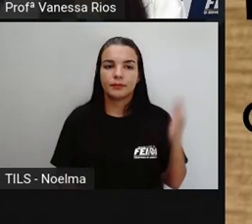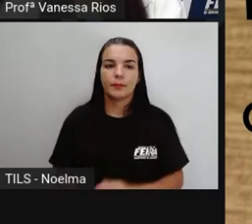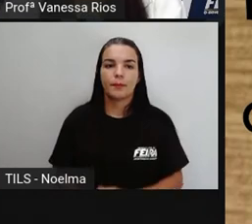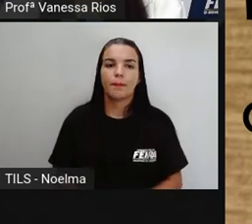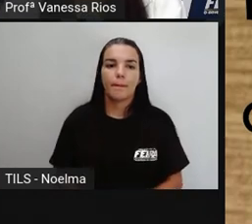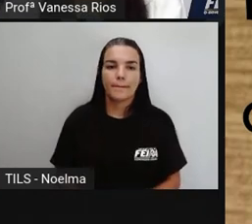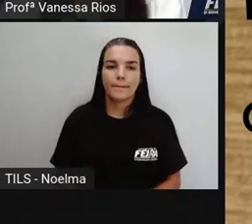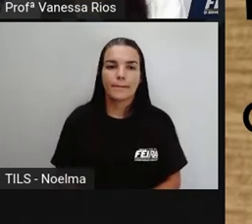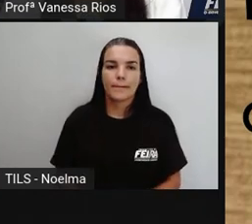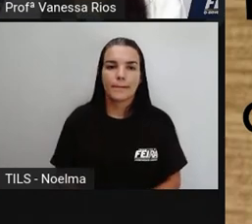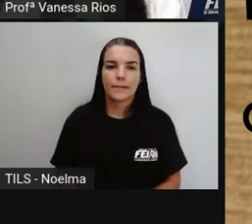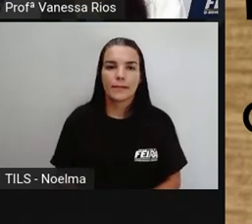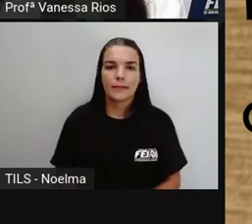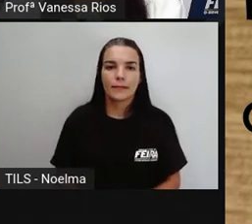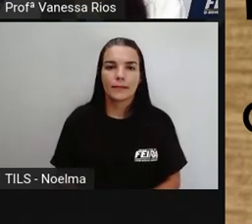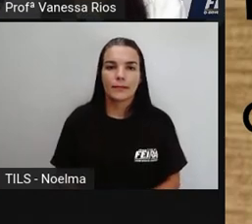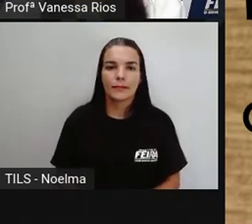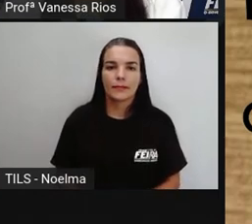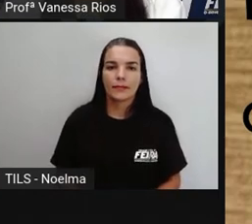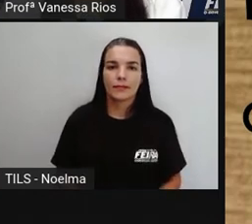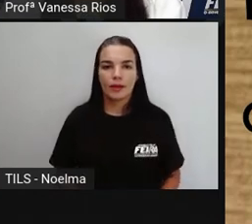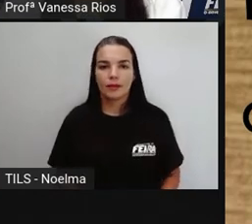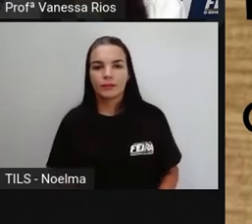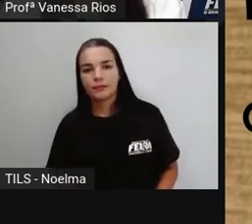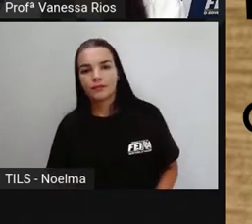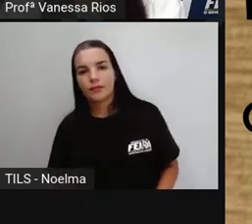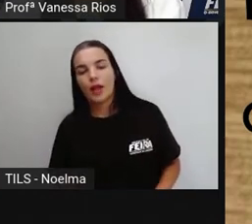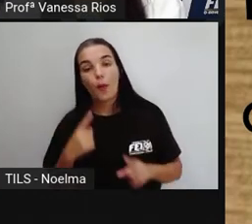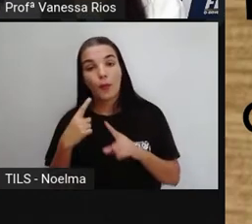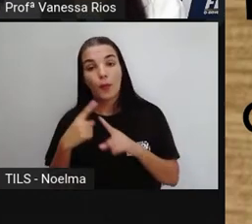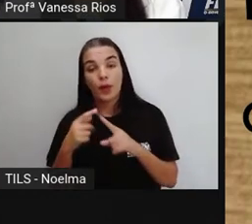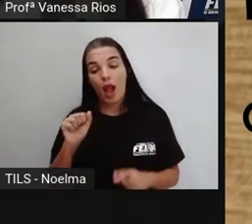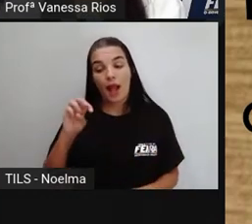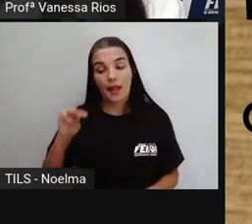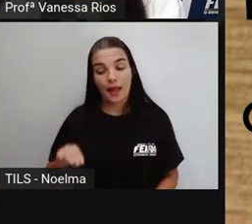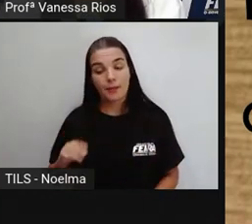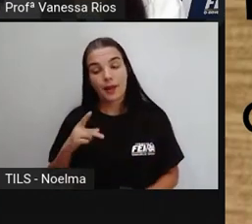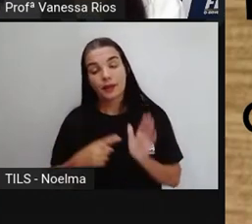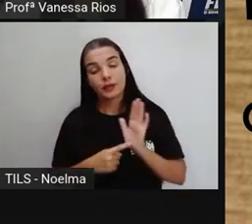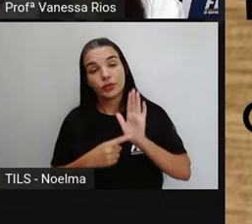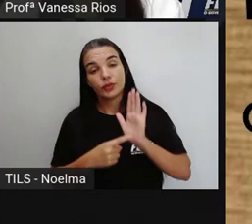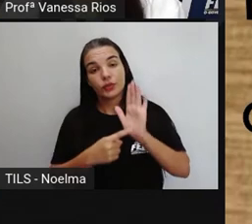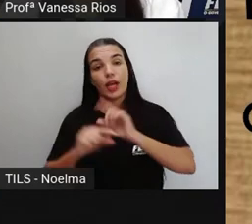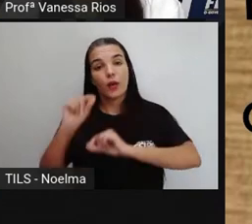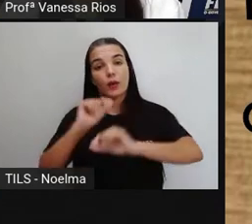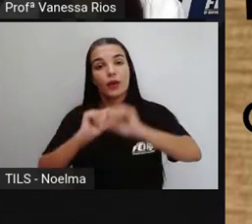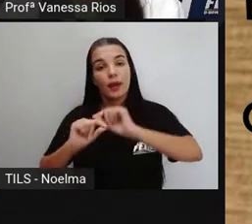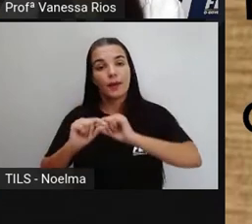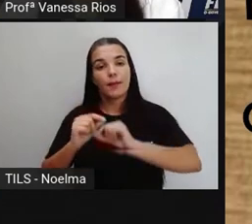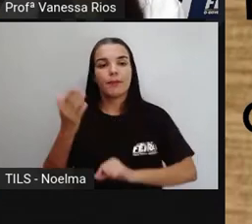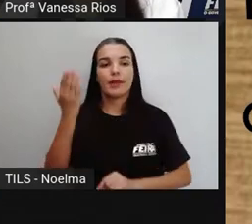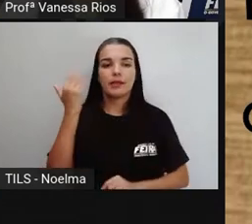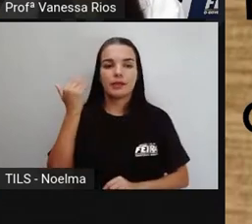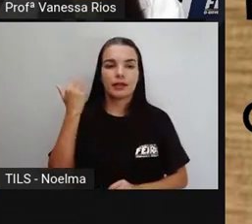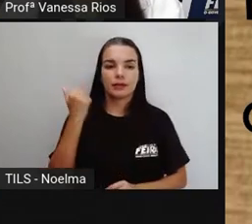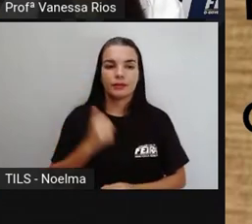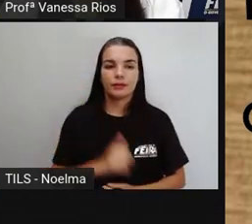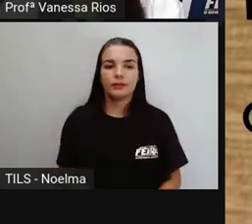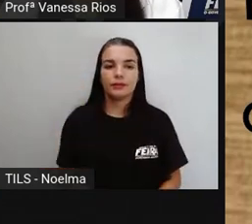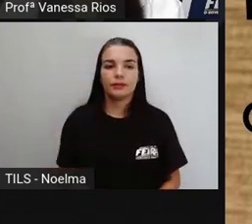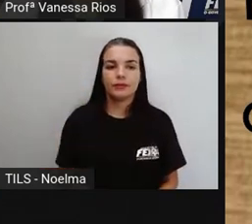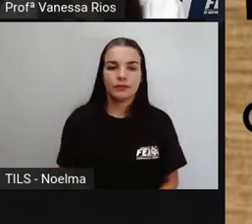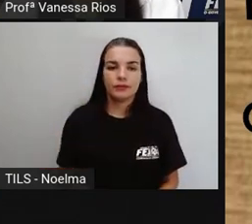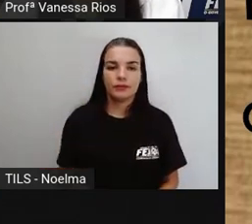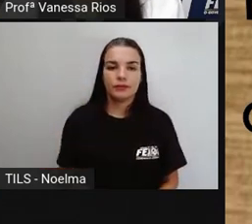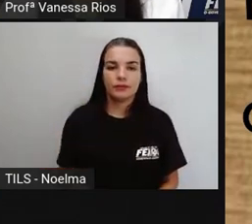Fizeram. Por que a própria colocou fizeram? Porque a terminação A, M, indica justamente o tempo passado. Vamos